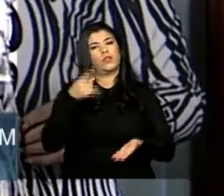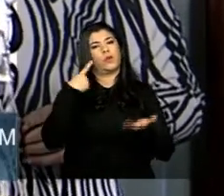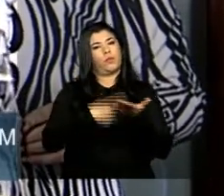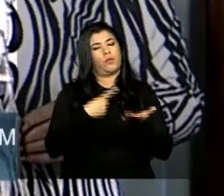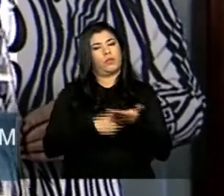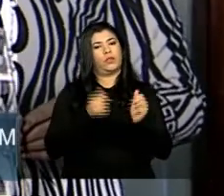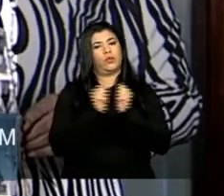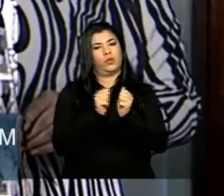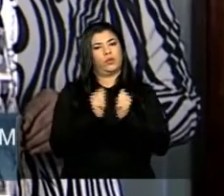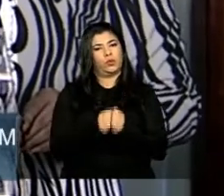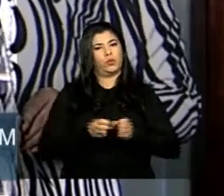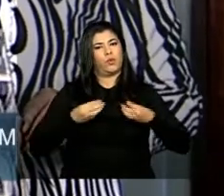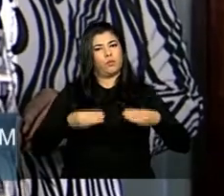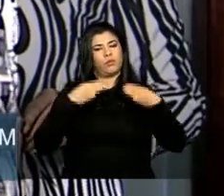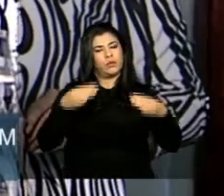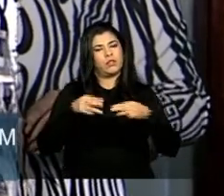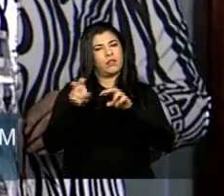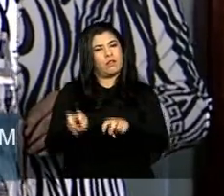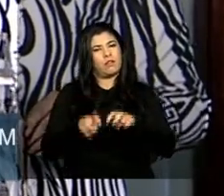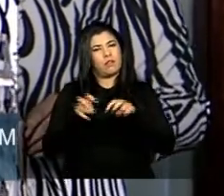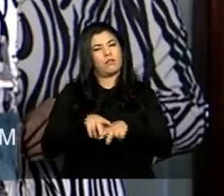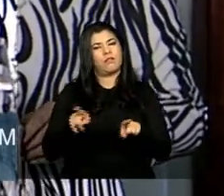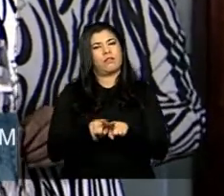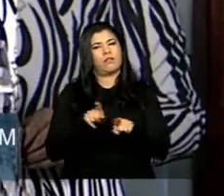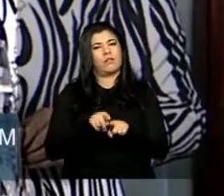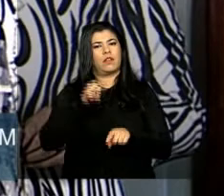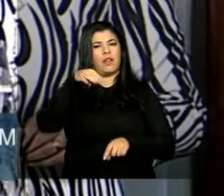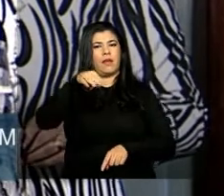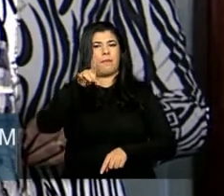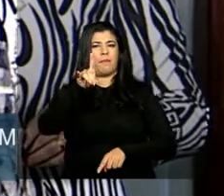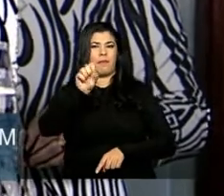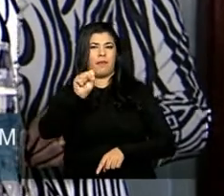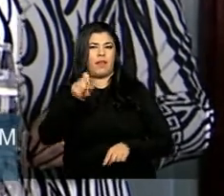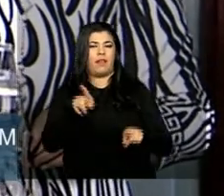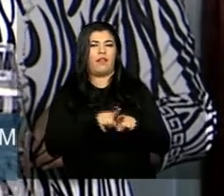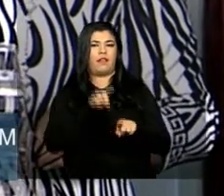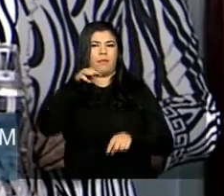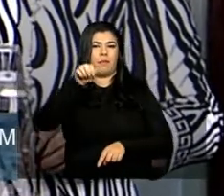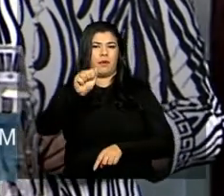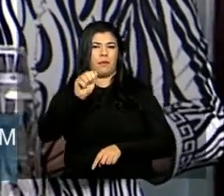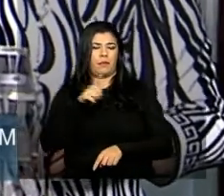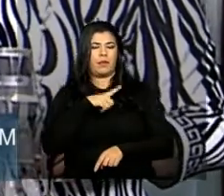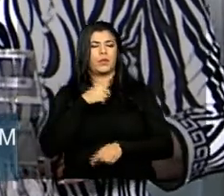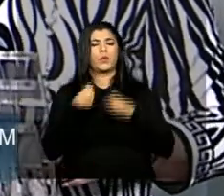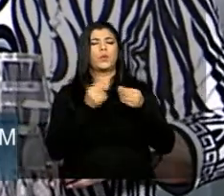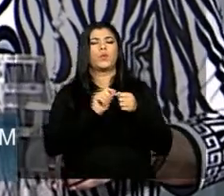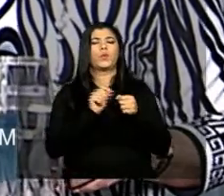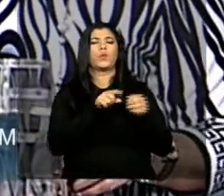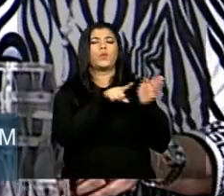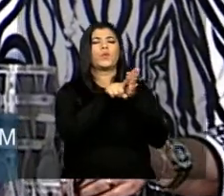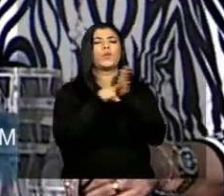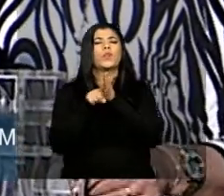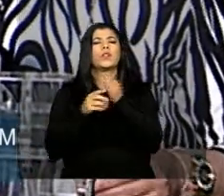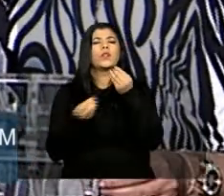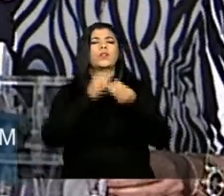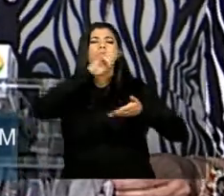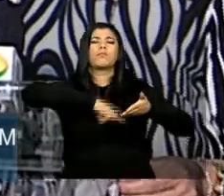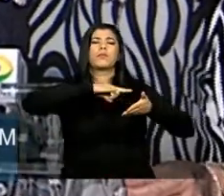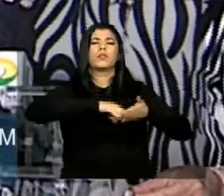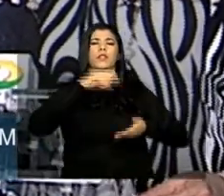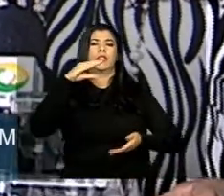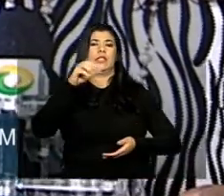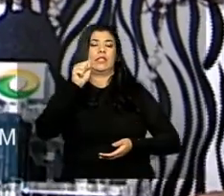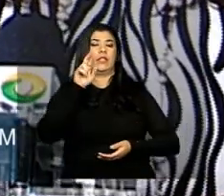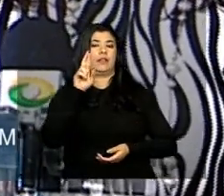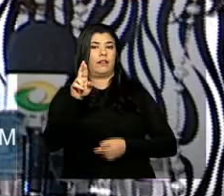da agricultura com o ministério do ambiente agrário com o ministro de patruz tá nós fazemos uma avaliação sobre a questão de fiscalização fazer CAR o CAR